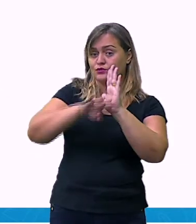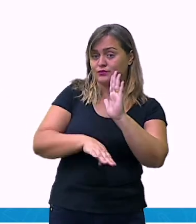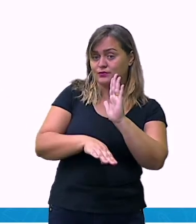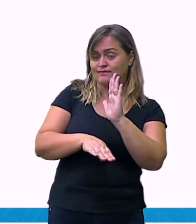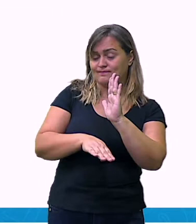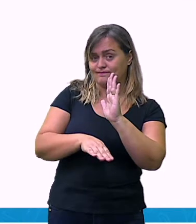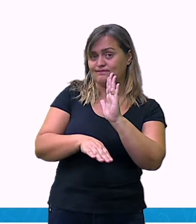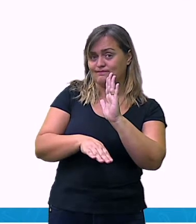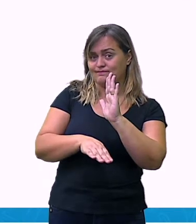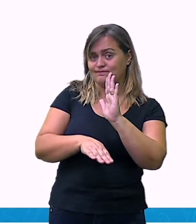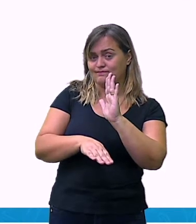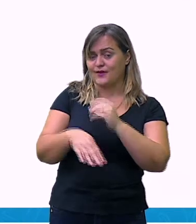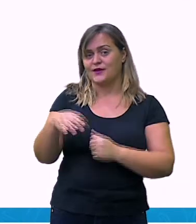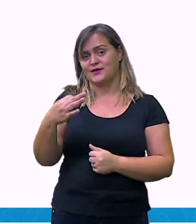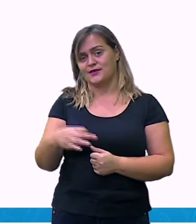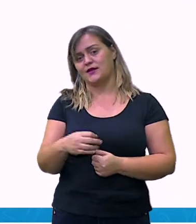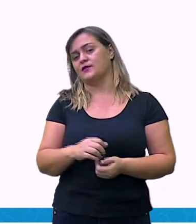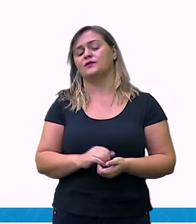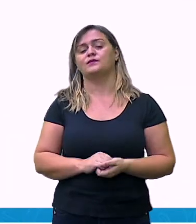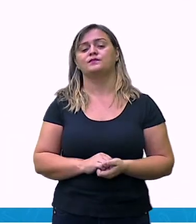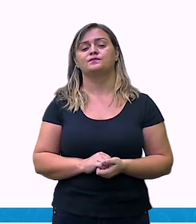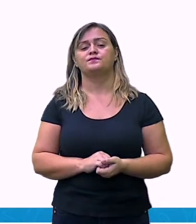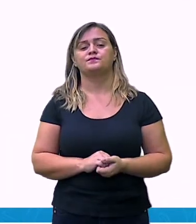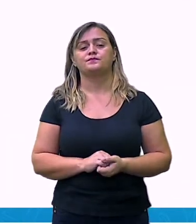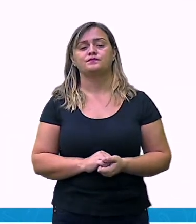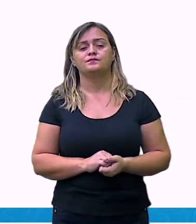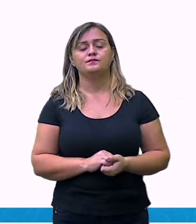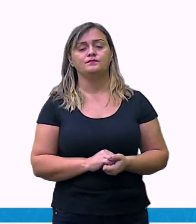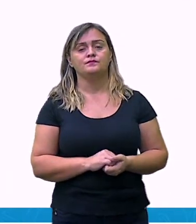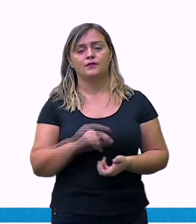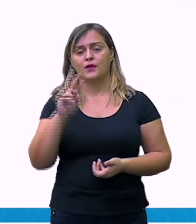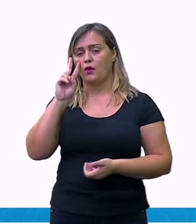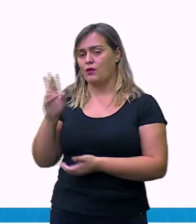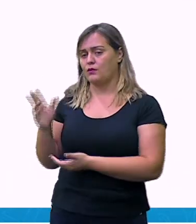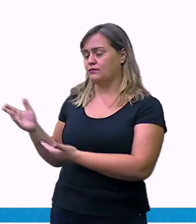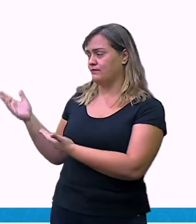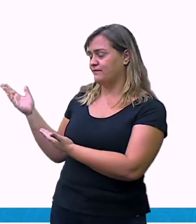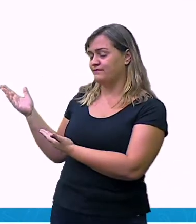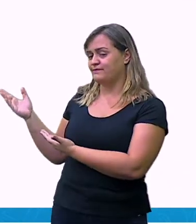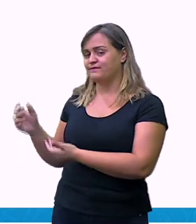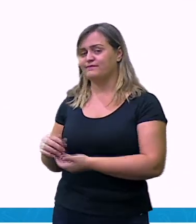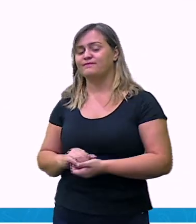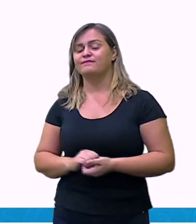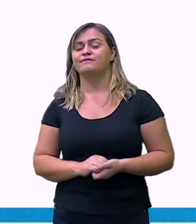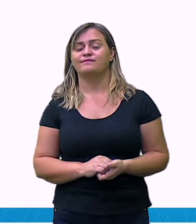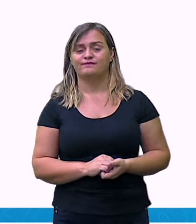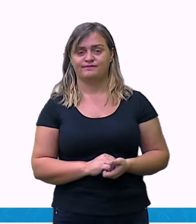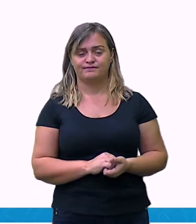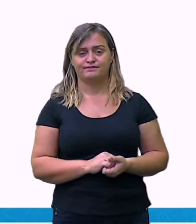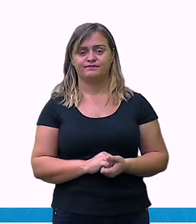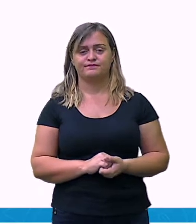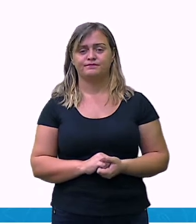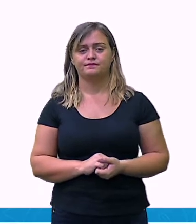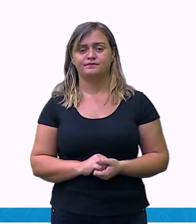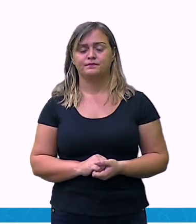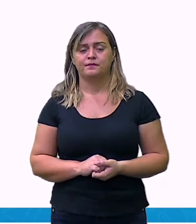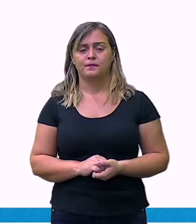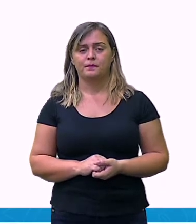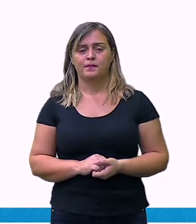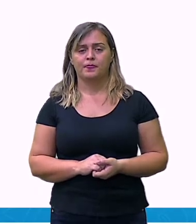foi para 210, de 400 foi para 280 reais.